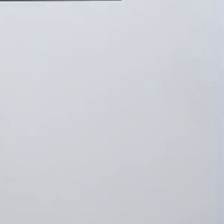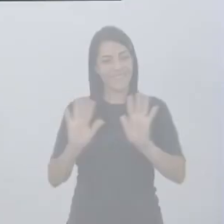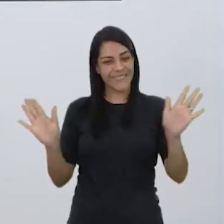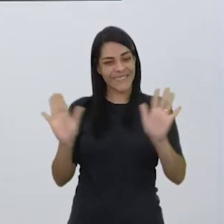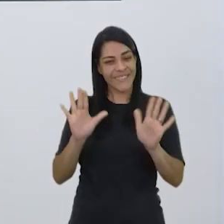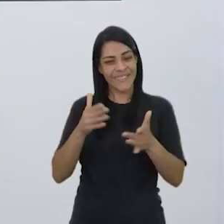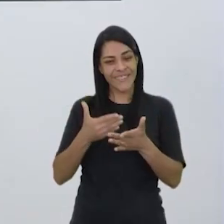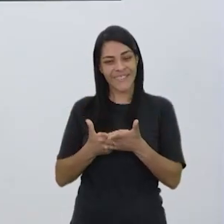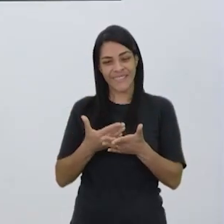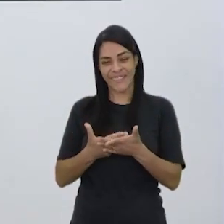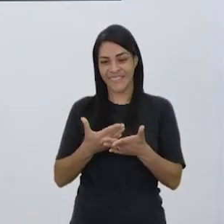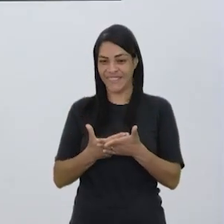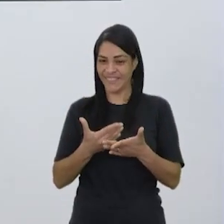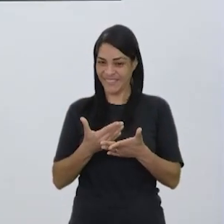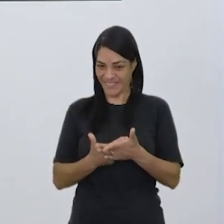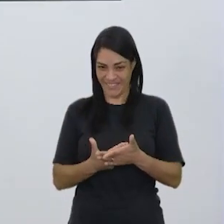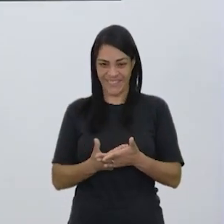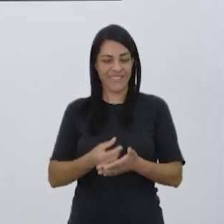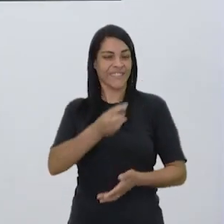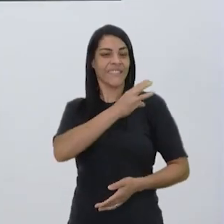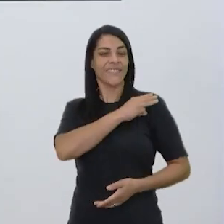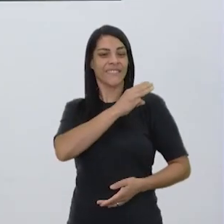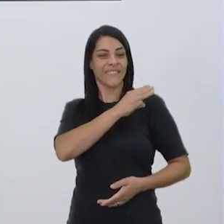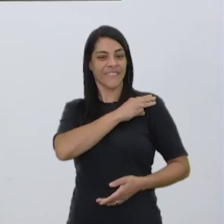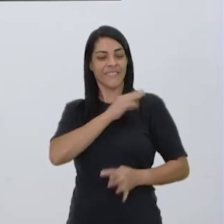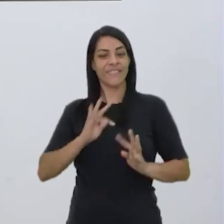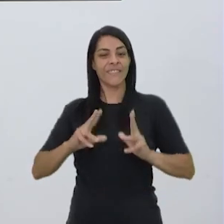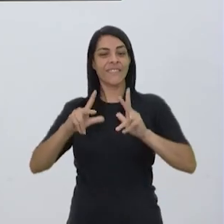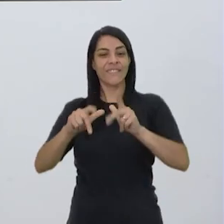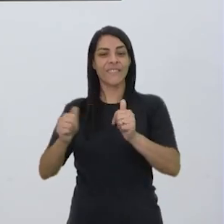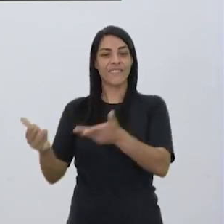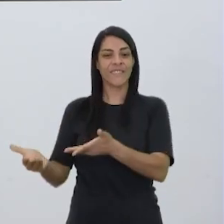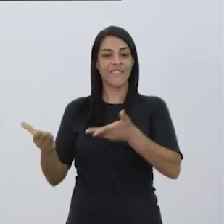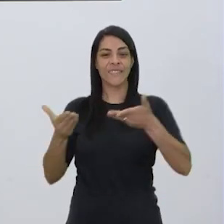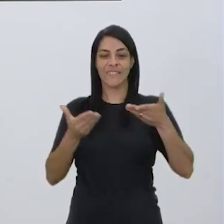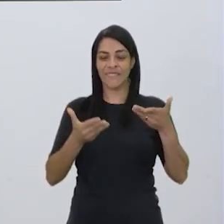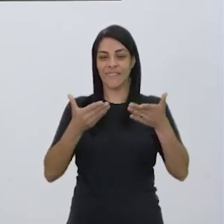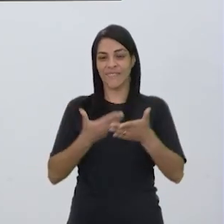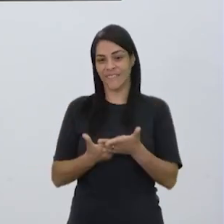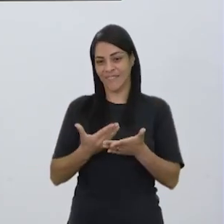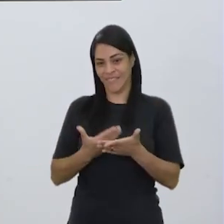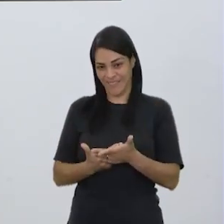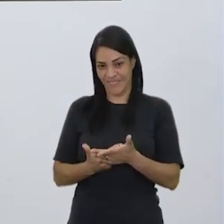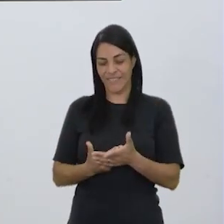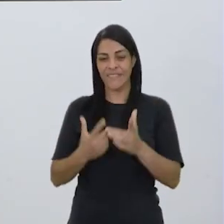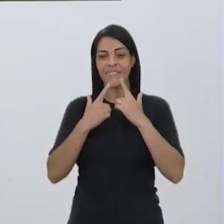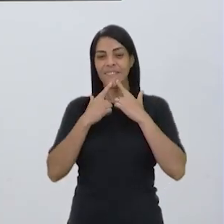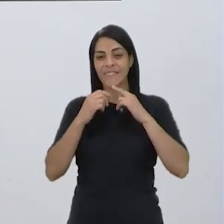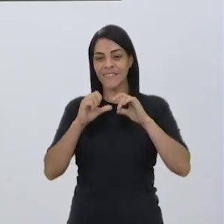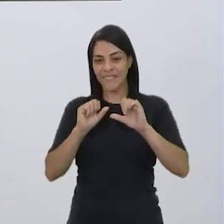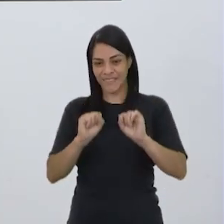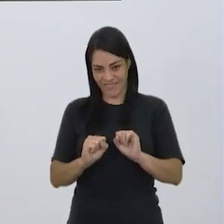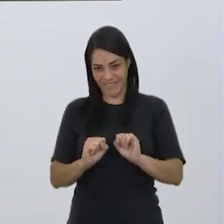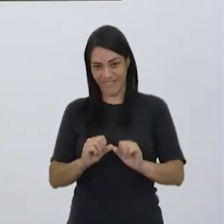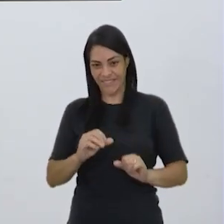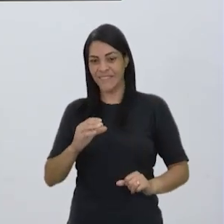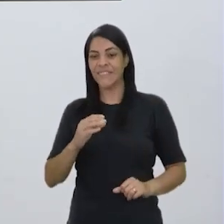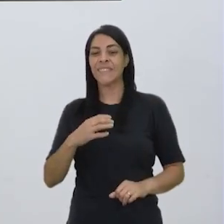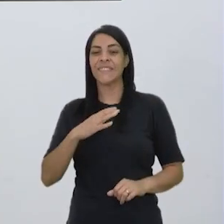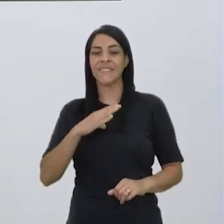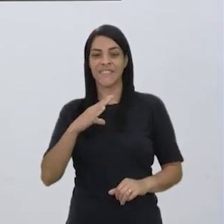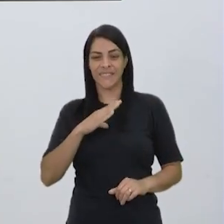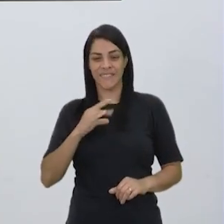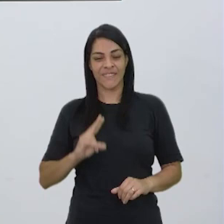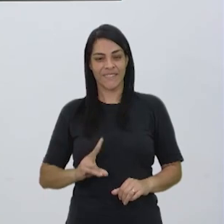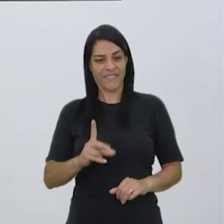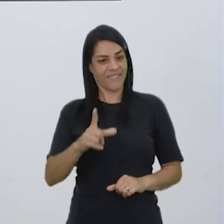Olá, estudantes da terceira série do Ensino Médio, sejam todos bem-vindos a mais uma aula de língua portuguesa. A gente sempre tem esse encontro